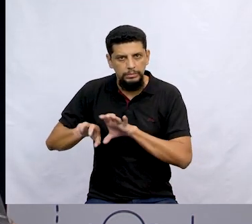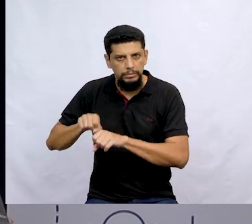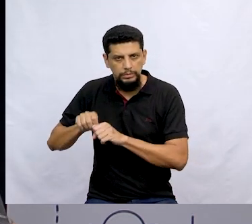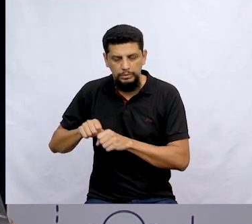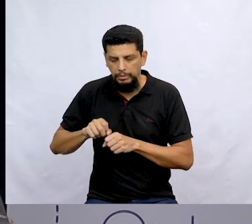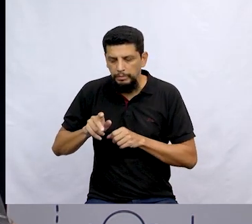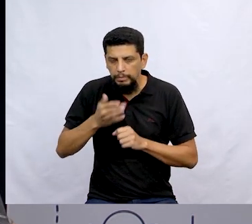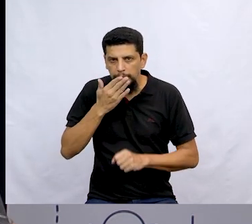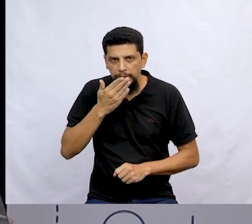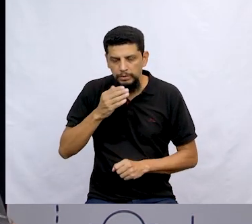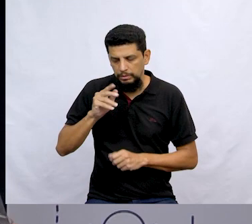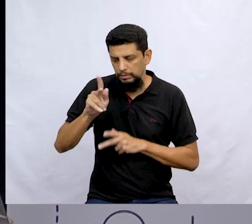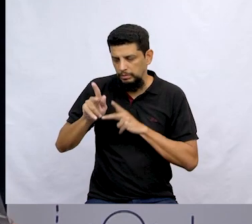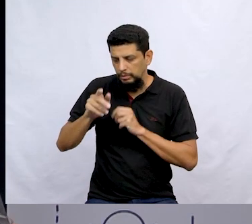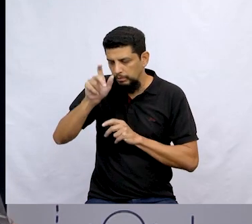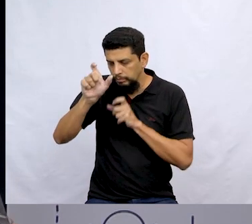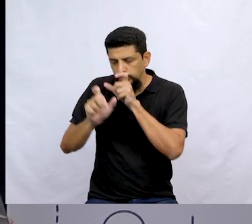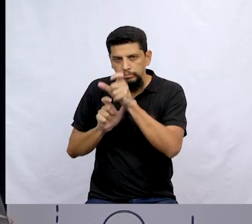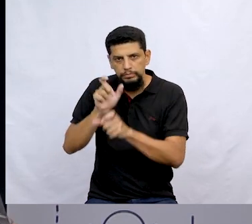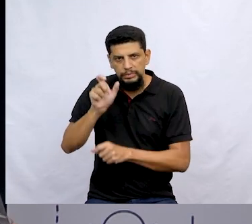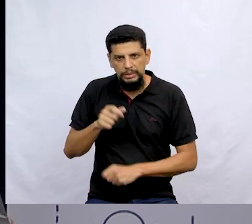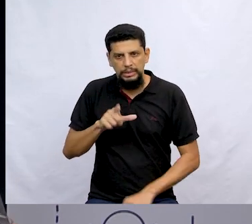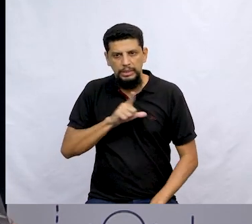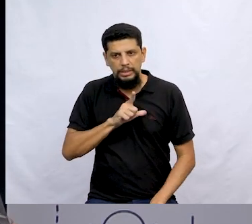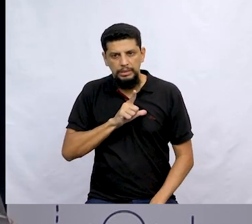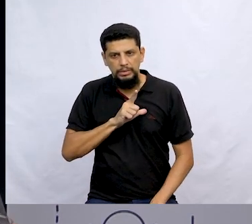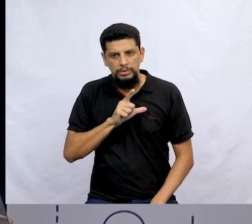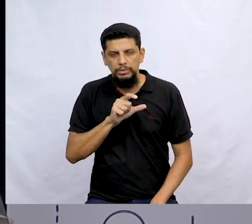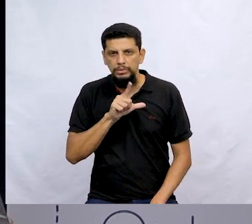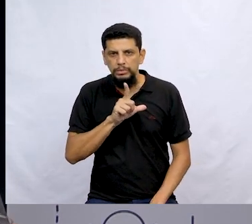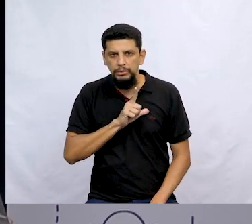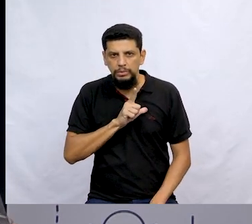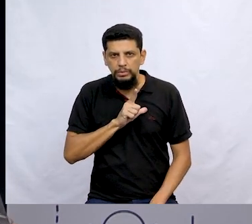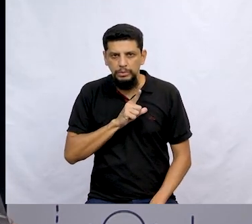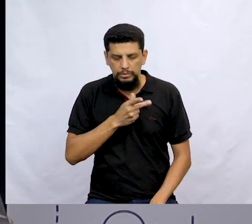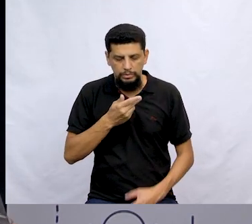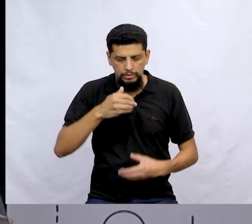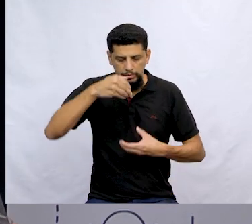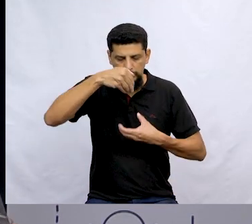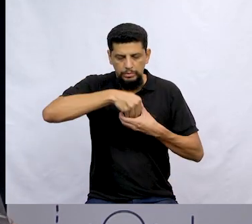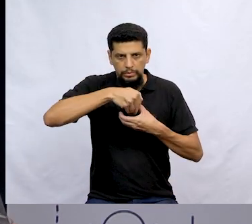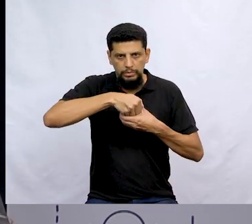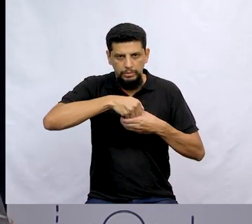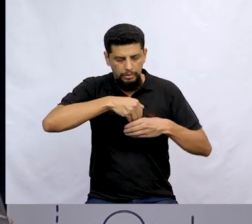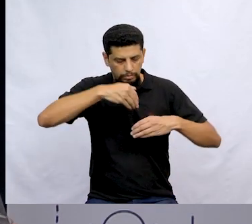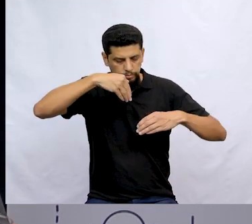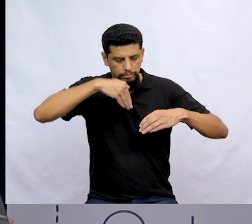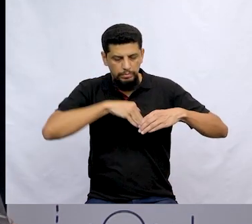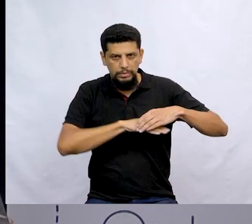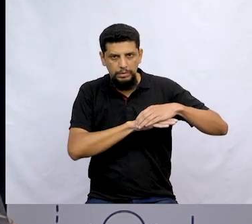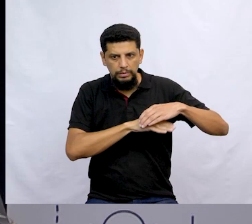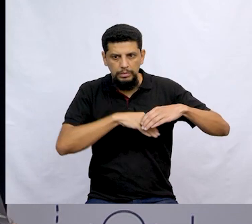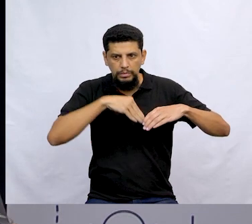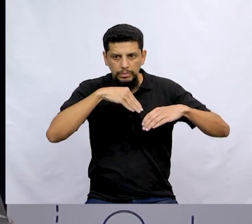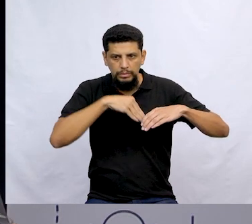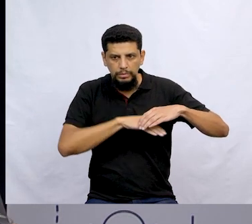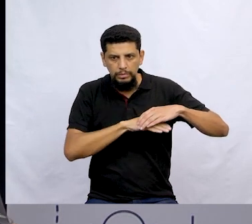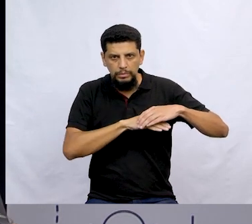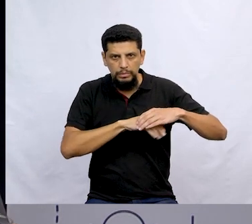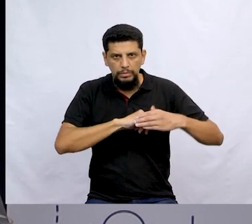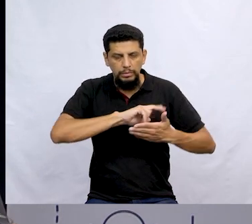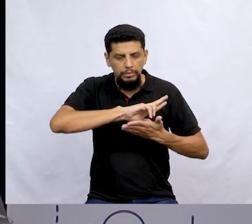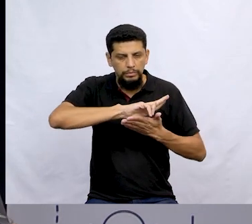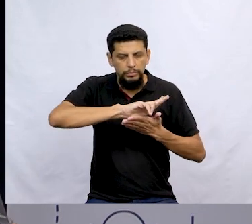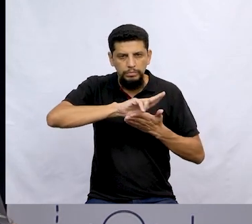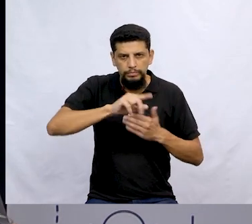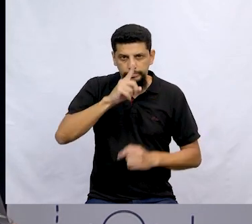dos povoados vizinhos. Zelito tinha ali, na sua garagem, muitas